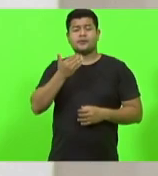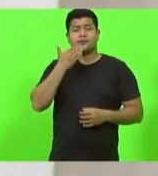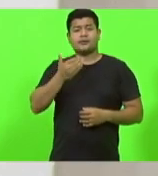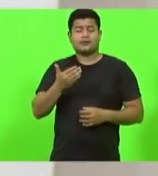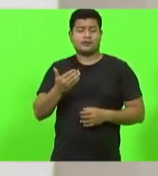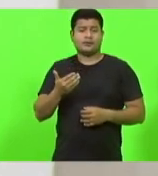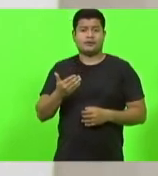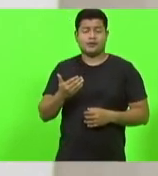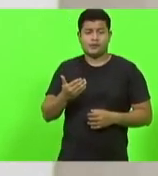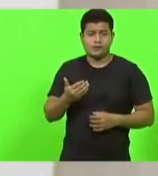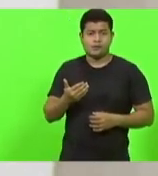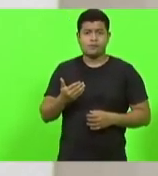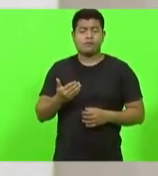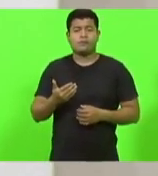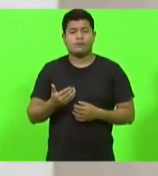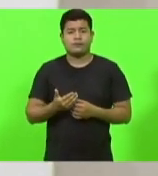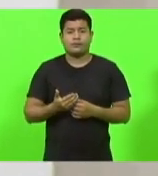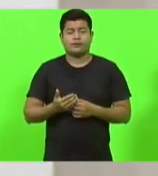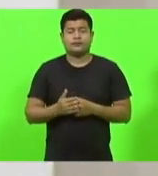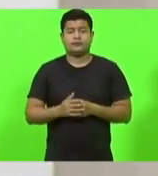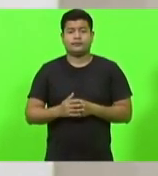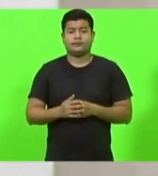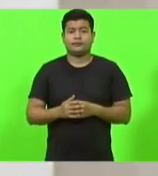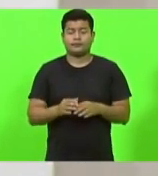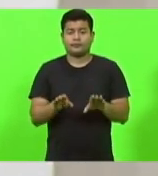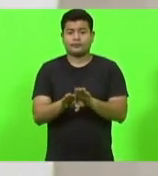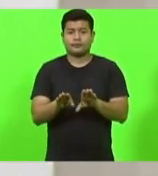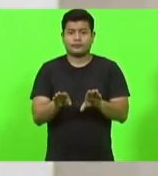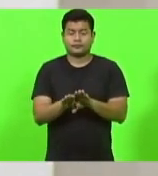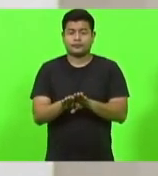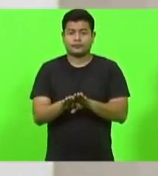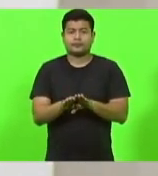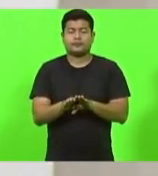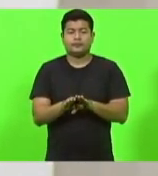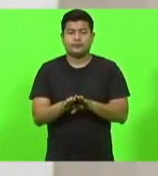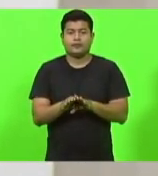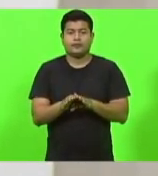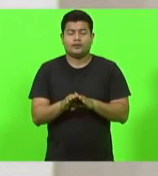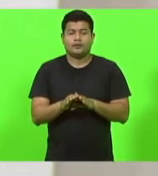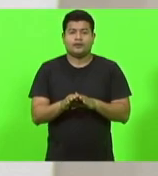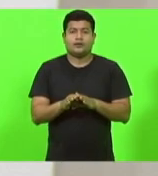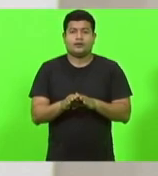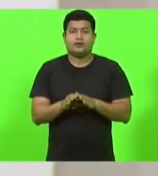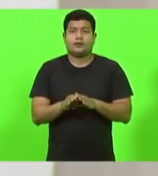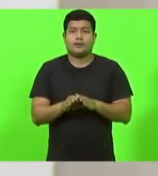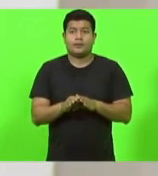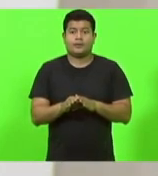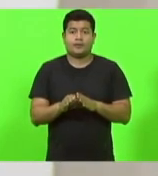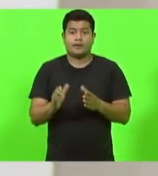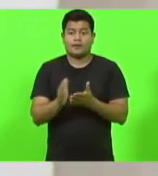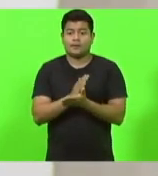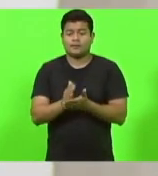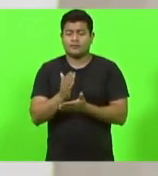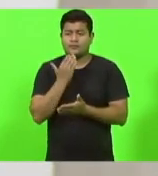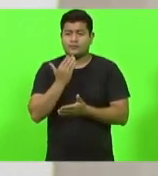e, ao mesmo tempo, também pedindo socorro,